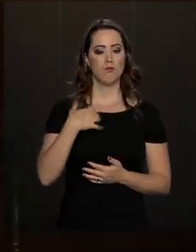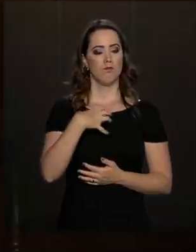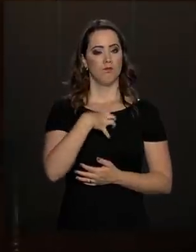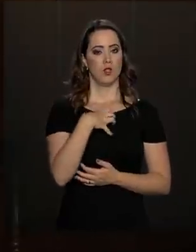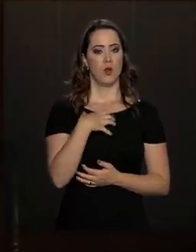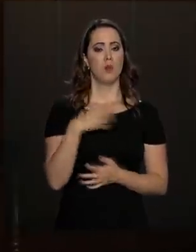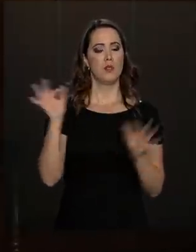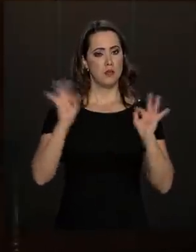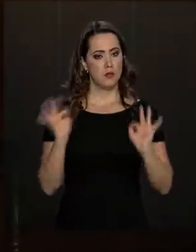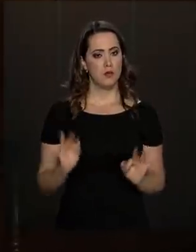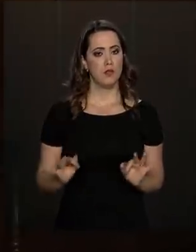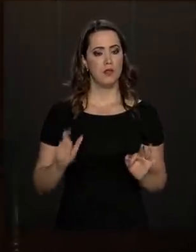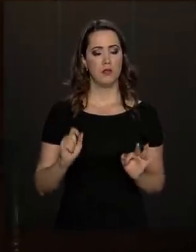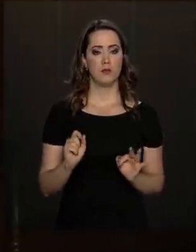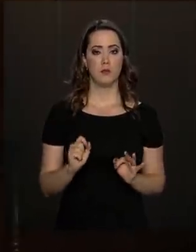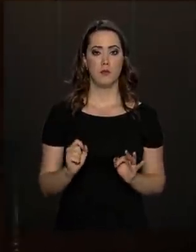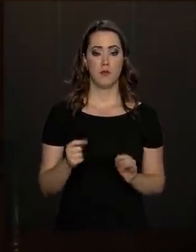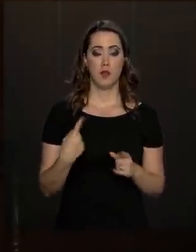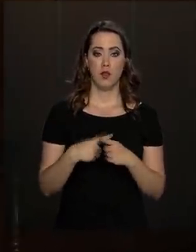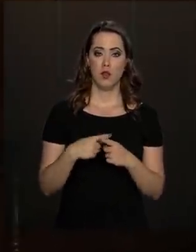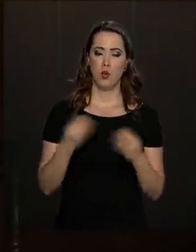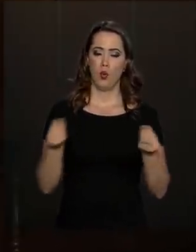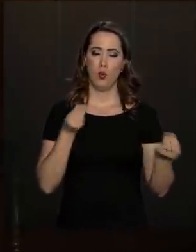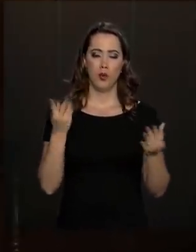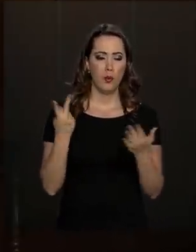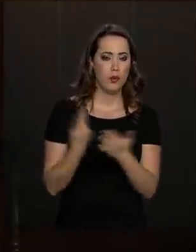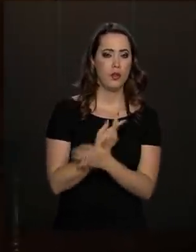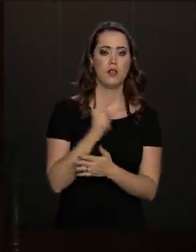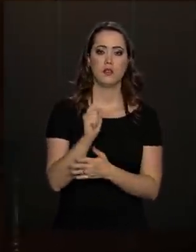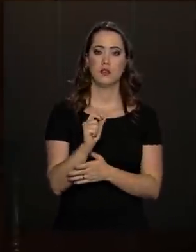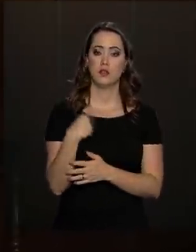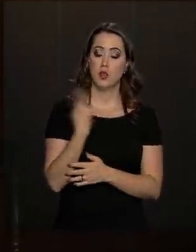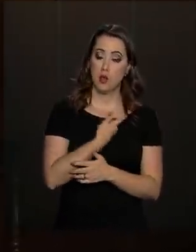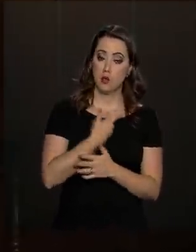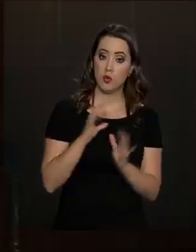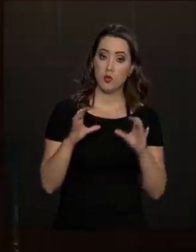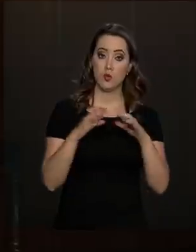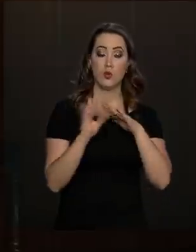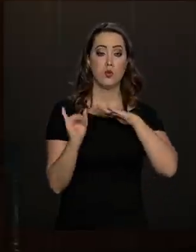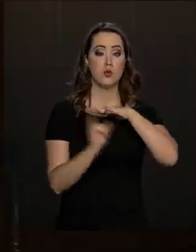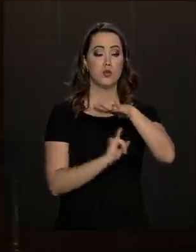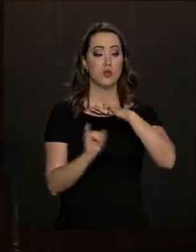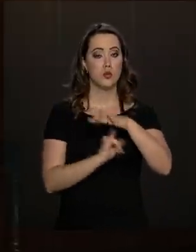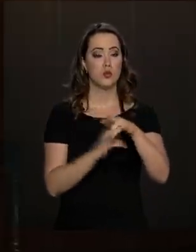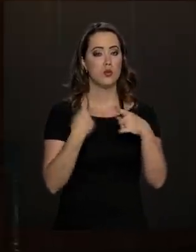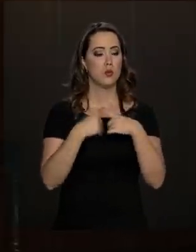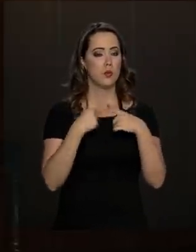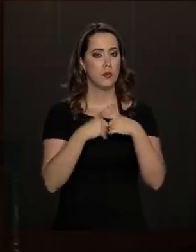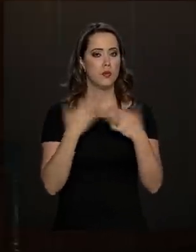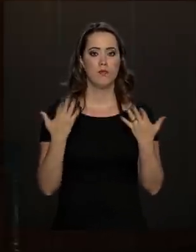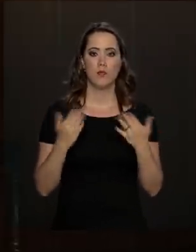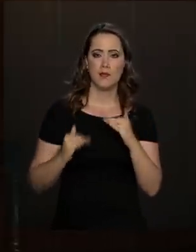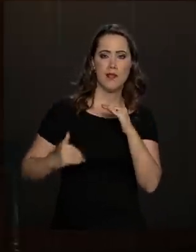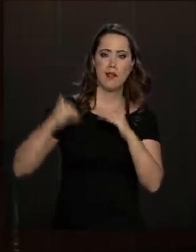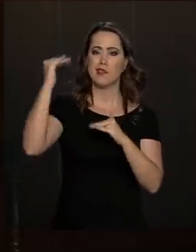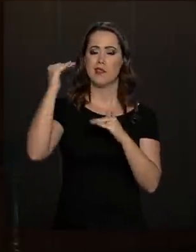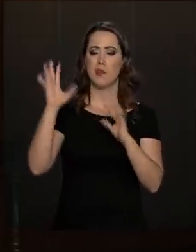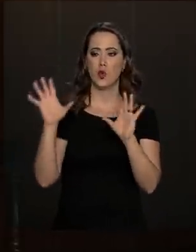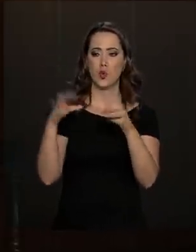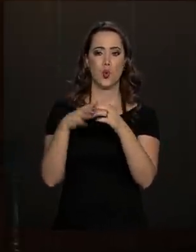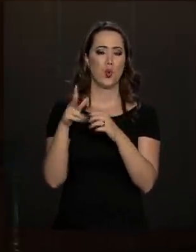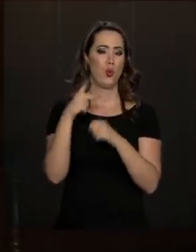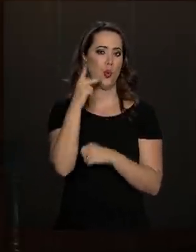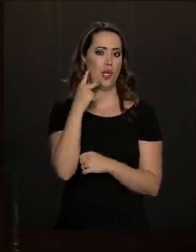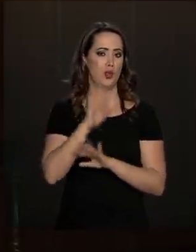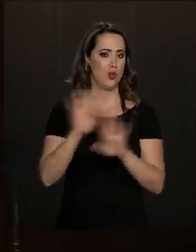muito entusiasmado com o funcionamento das nossas instituições, porque isso está muito acima de partidos.